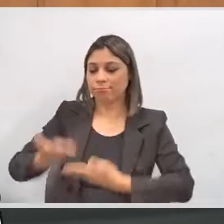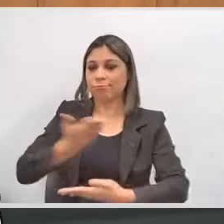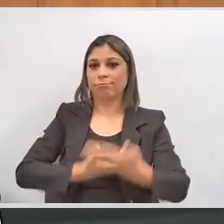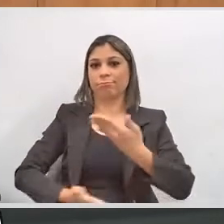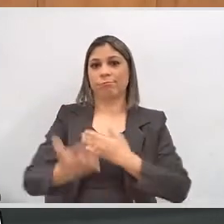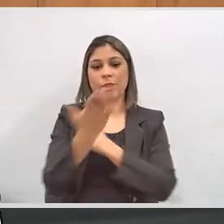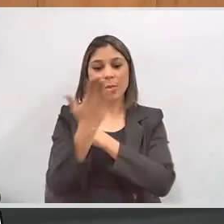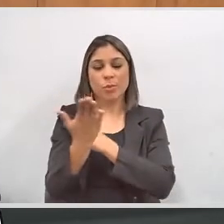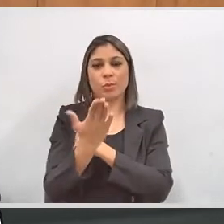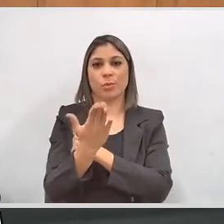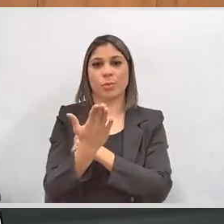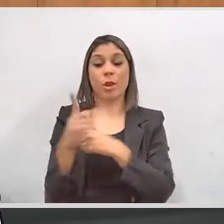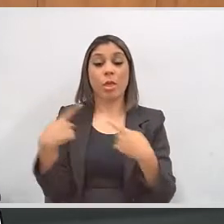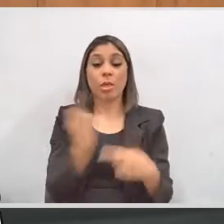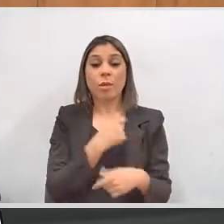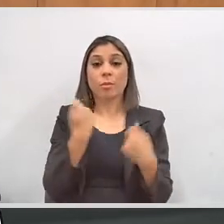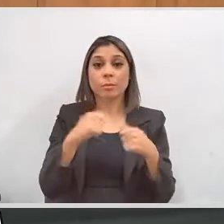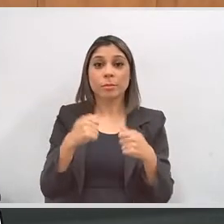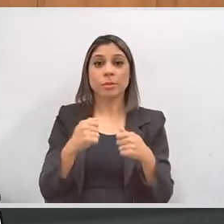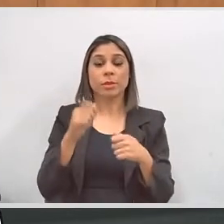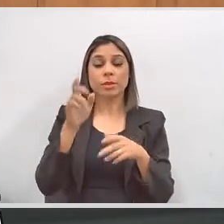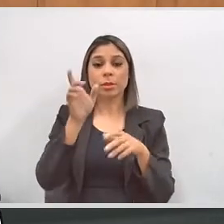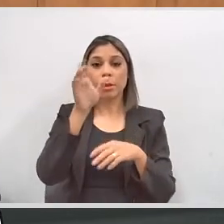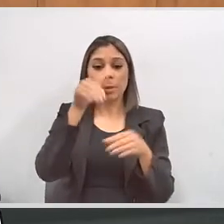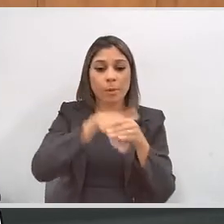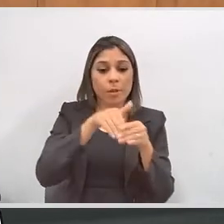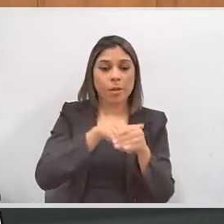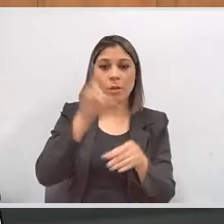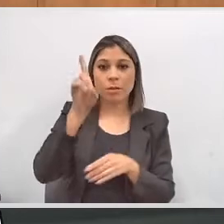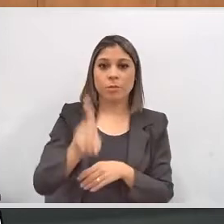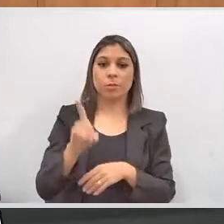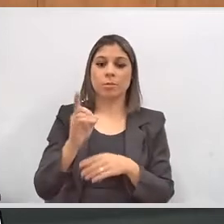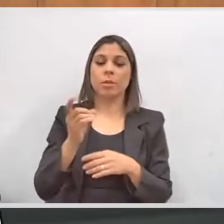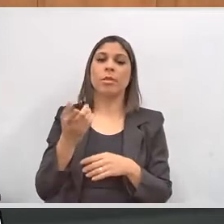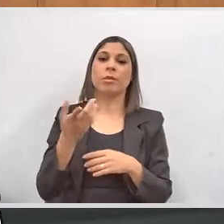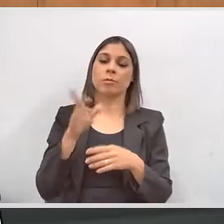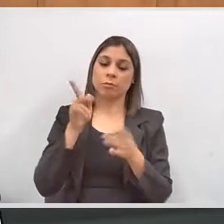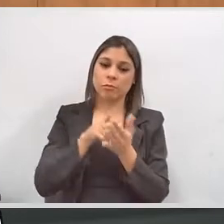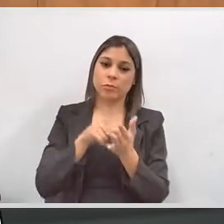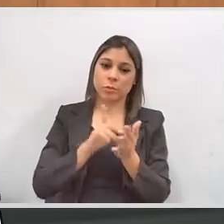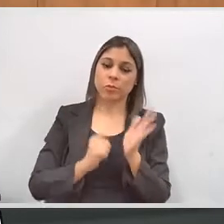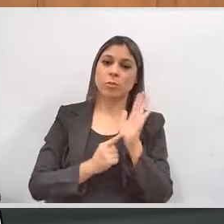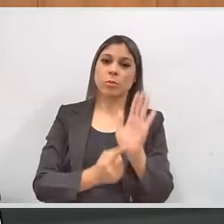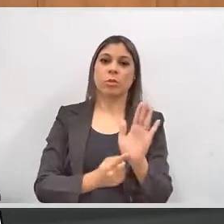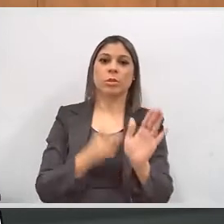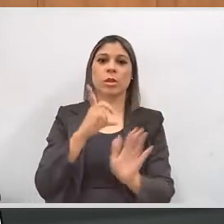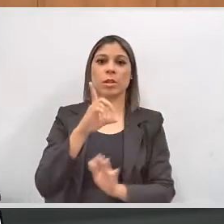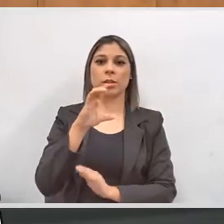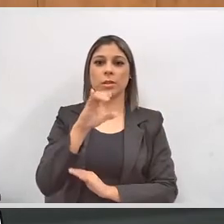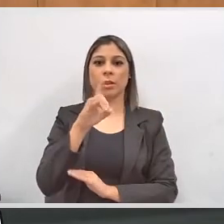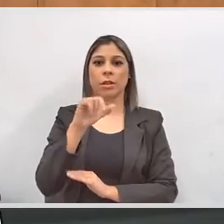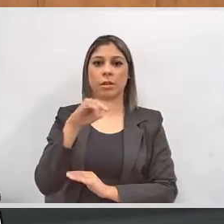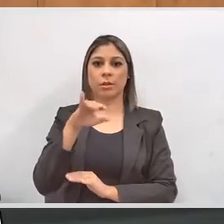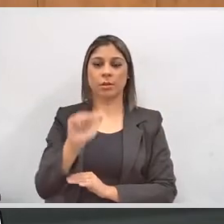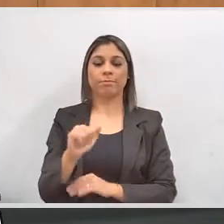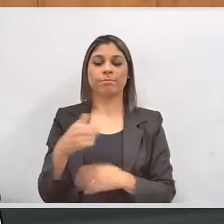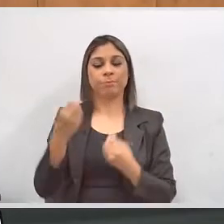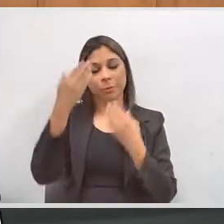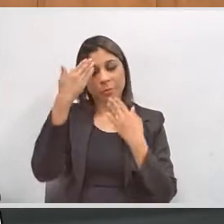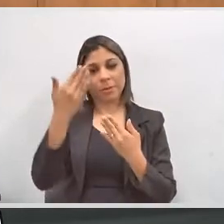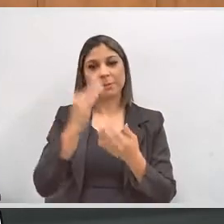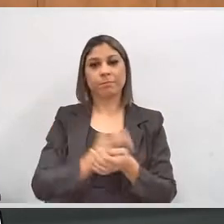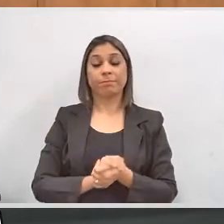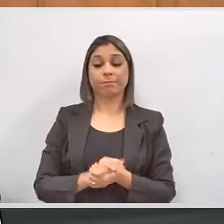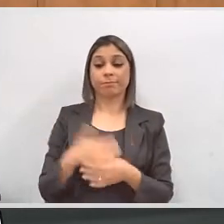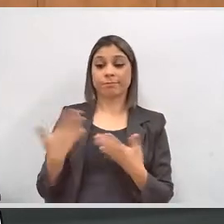disso, nós precisamos dos eleitores com deficiência para que exerçam plenamente a cidadania. Muito obrigado.